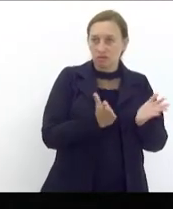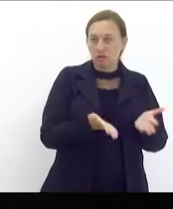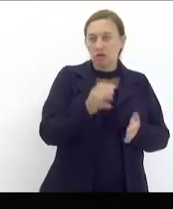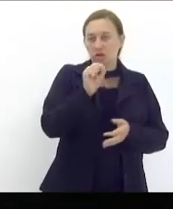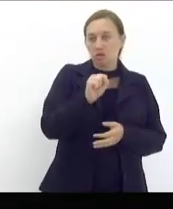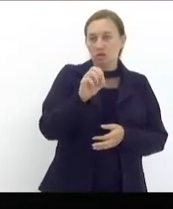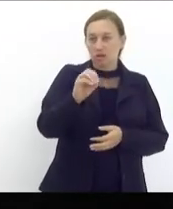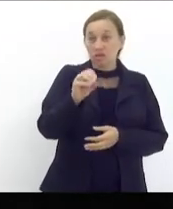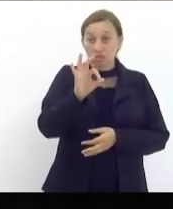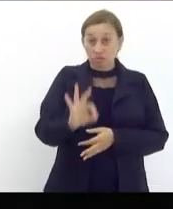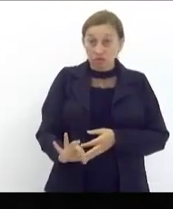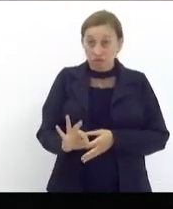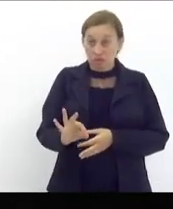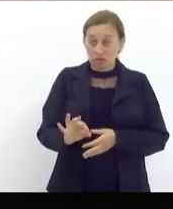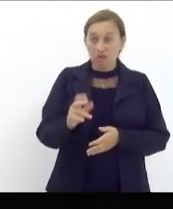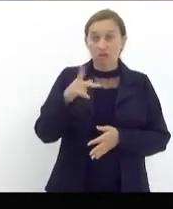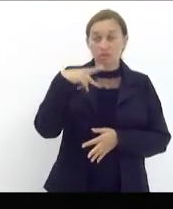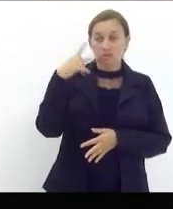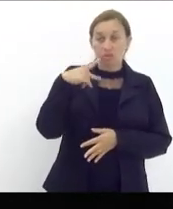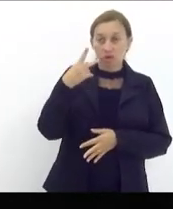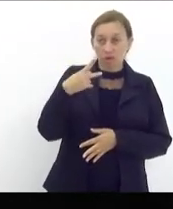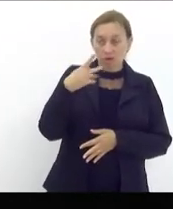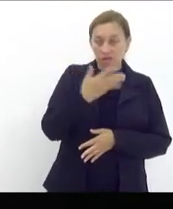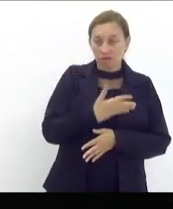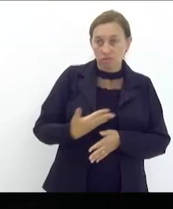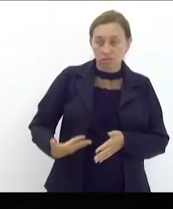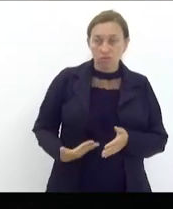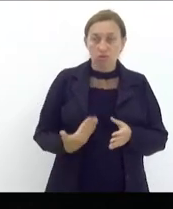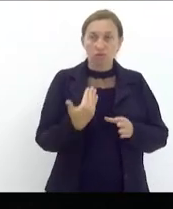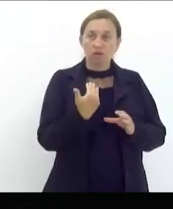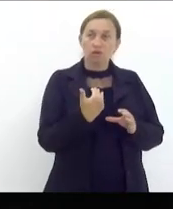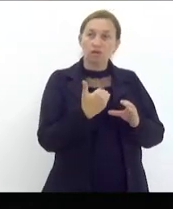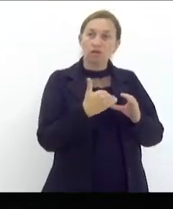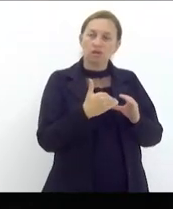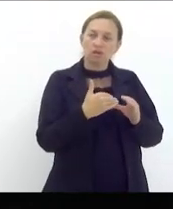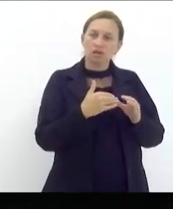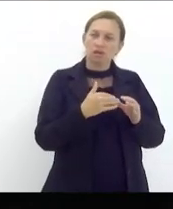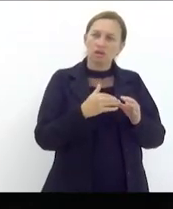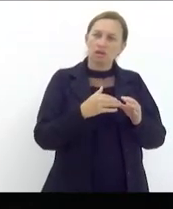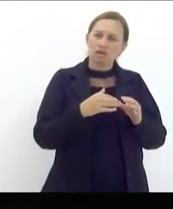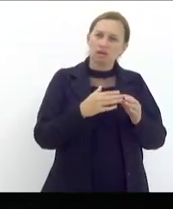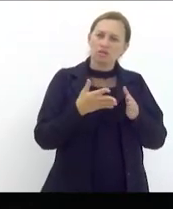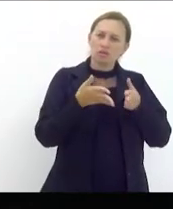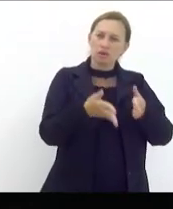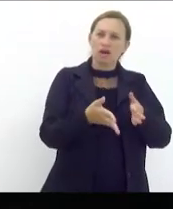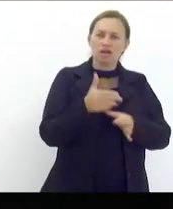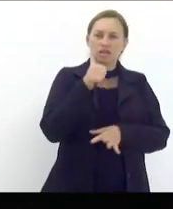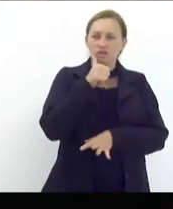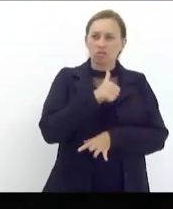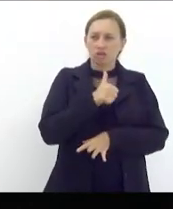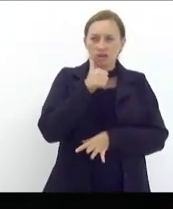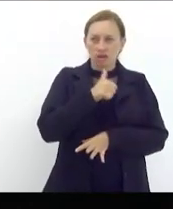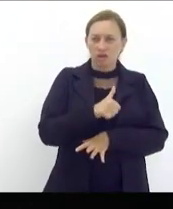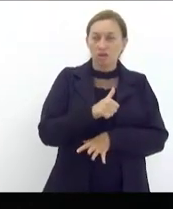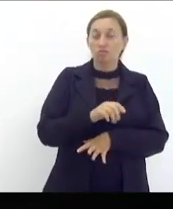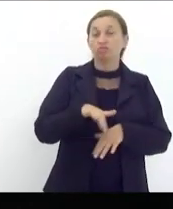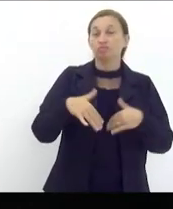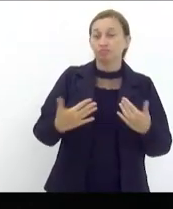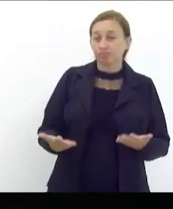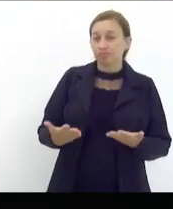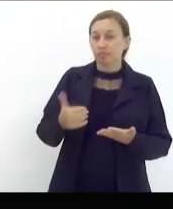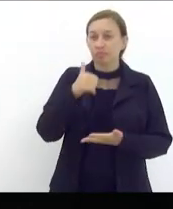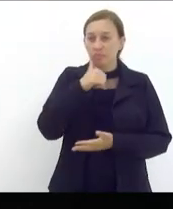% das políticas destinadas às mulheres então quando as mulheres não estão